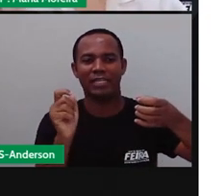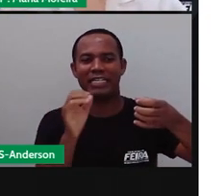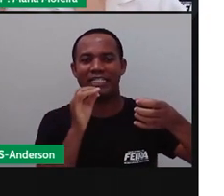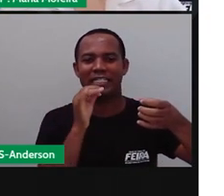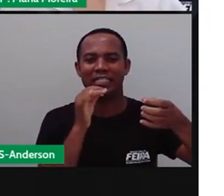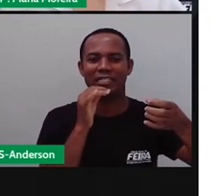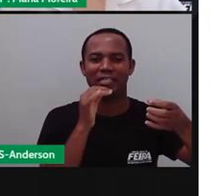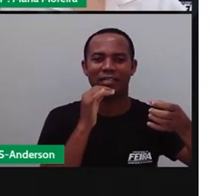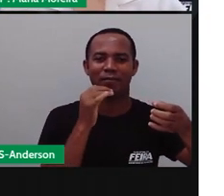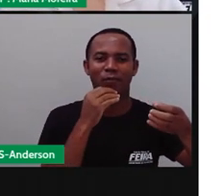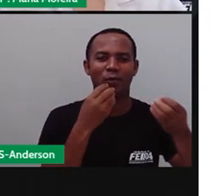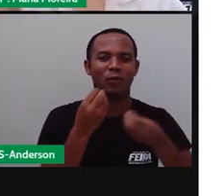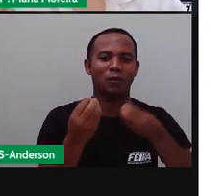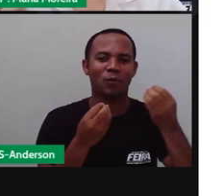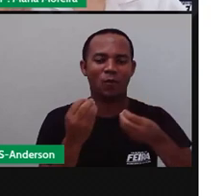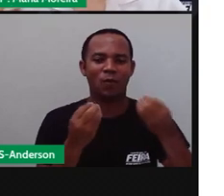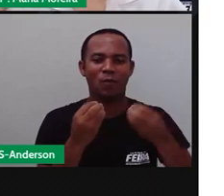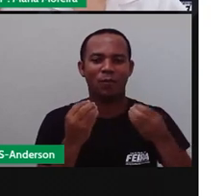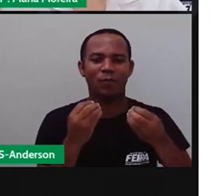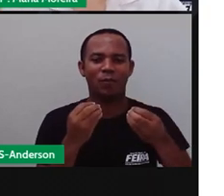prosperidade, daquilo que foi